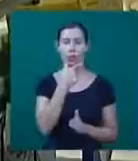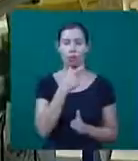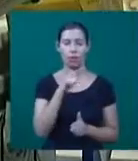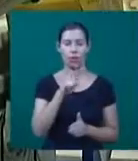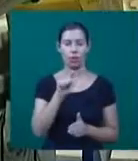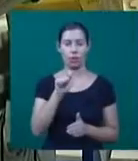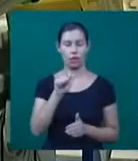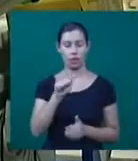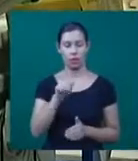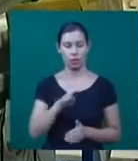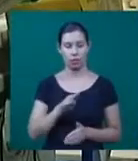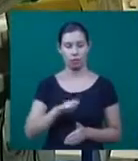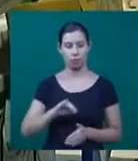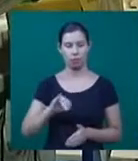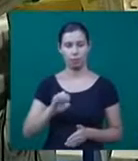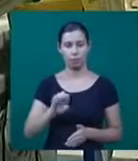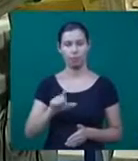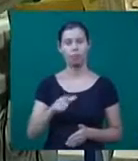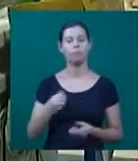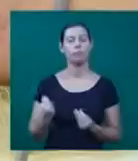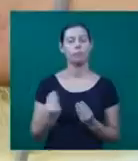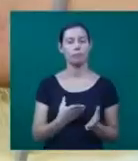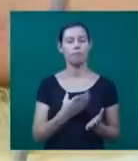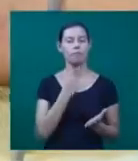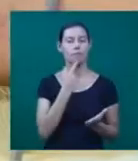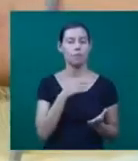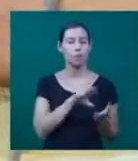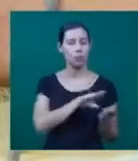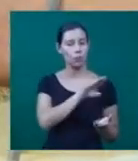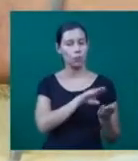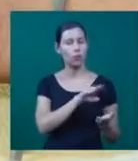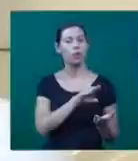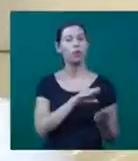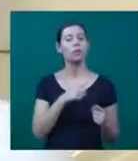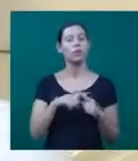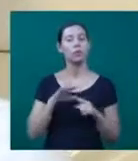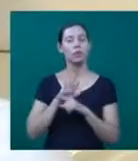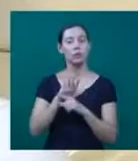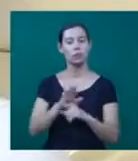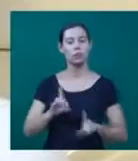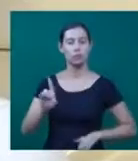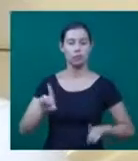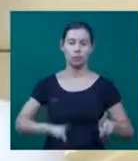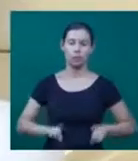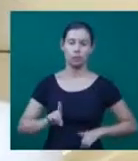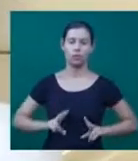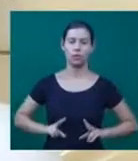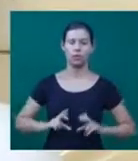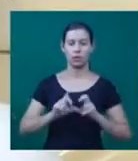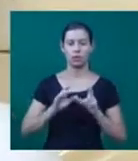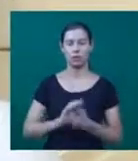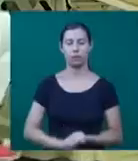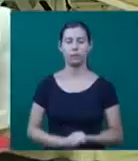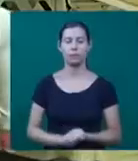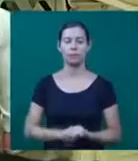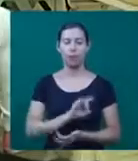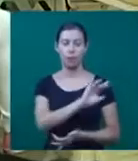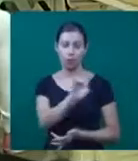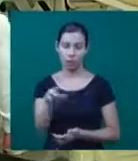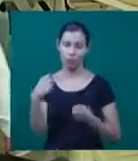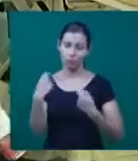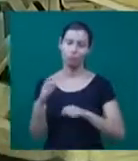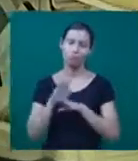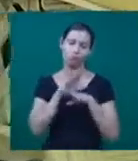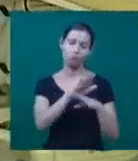sangue. O motivo é nobre, ajudar o primo que está com câncer. Acho que cada um tinha que fazer a sua parte e vim doar. Nas